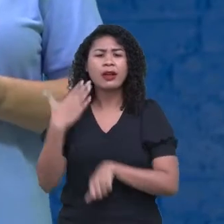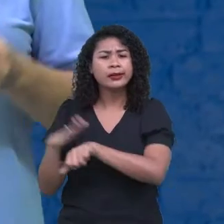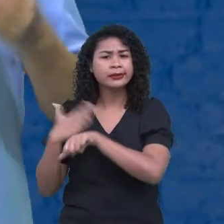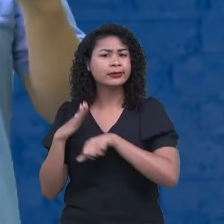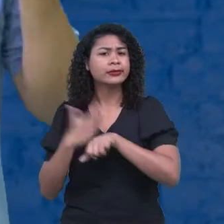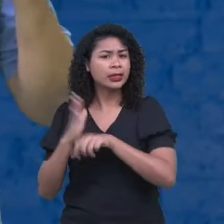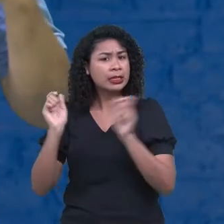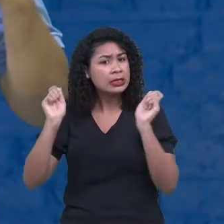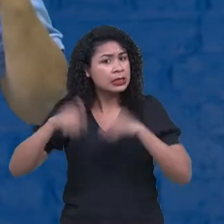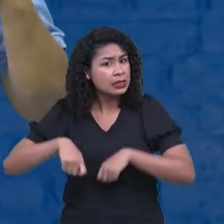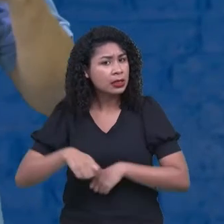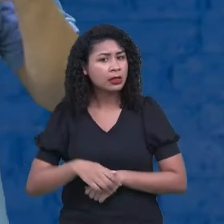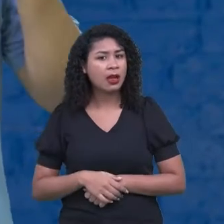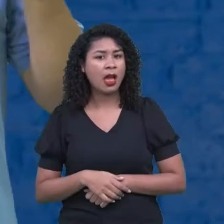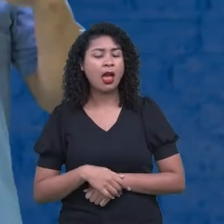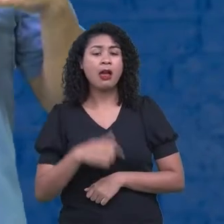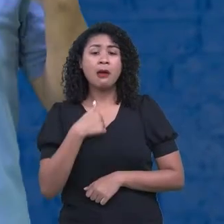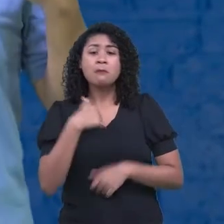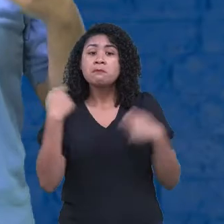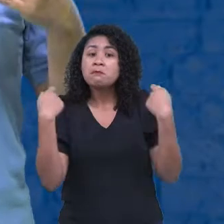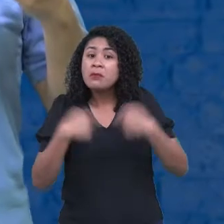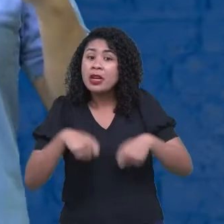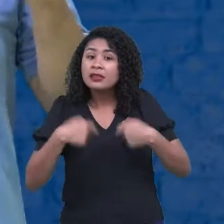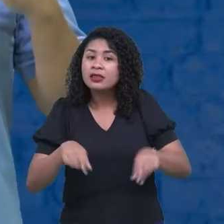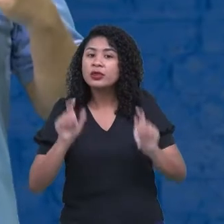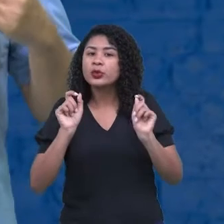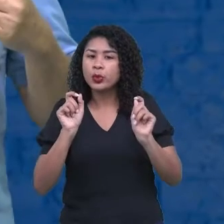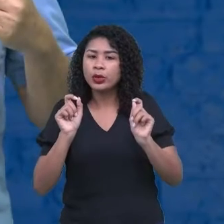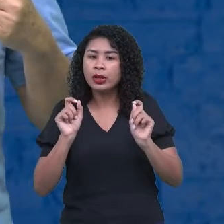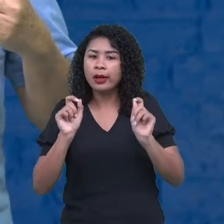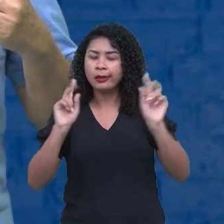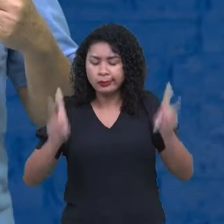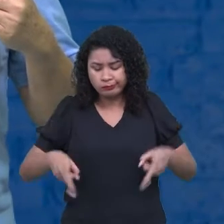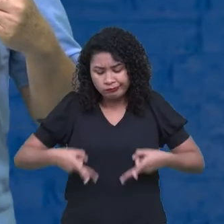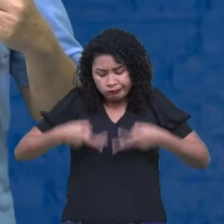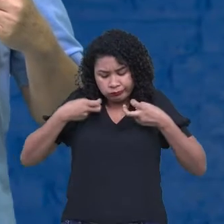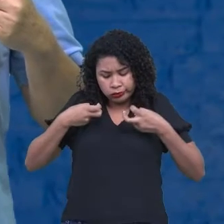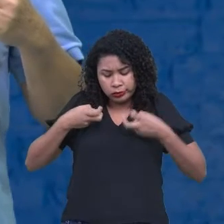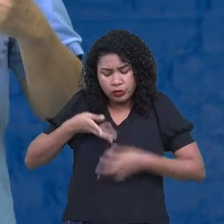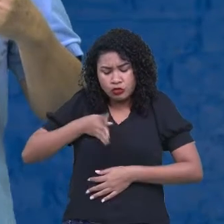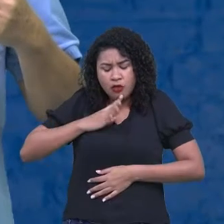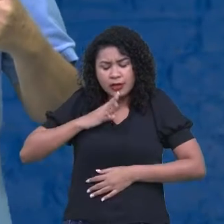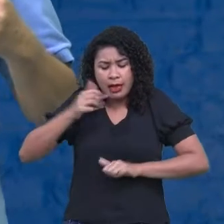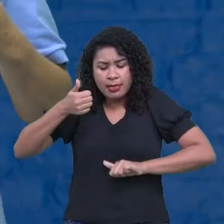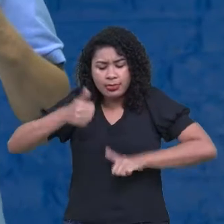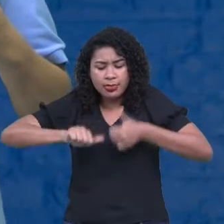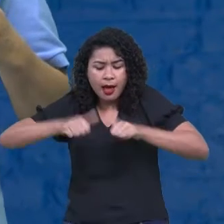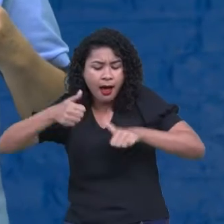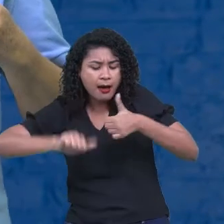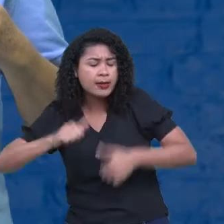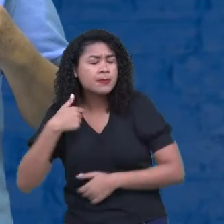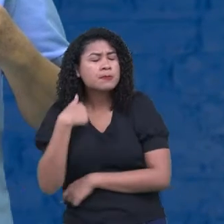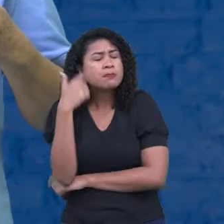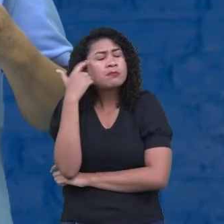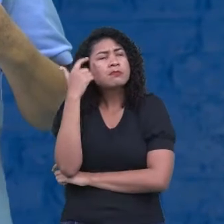Eu também tenho que fazer o quê? Análise, meu autoconhecimento, refletir nas minhas atitudes.